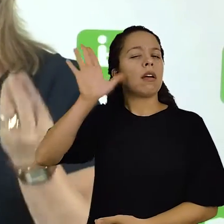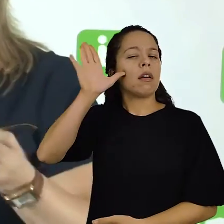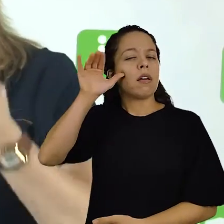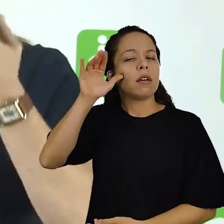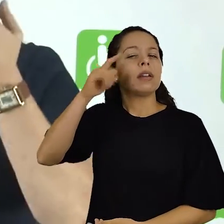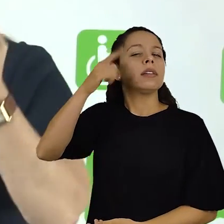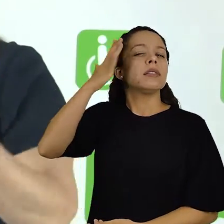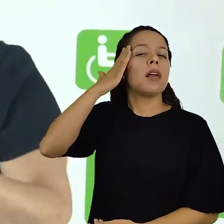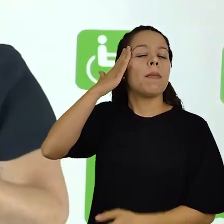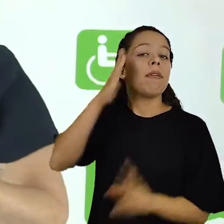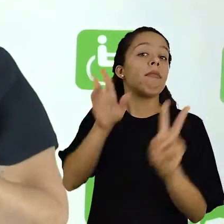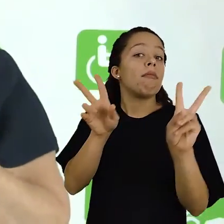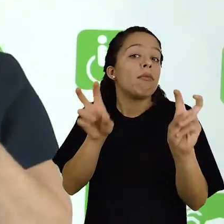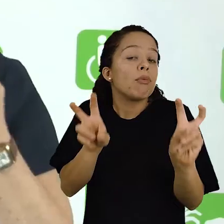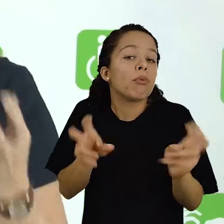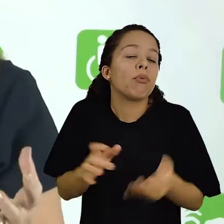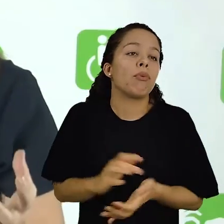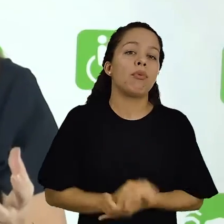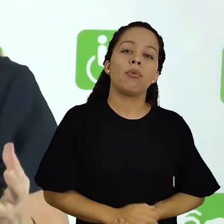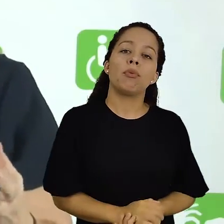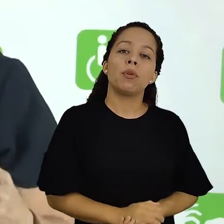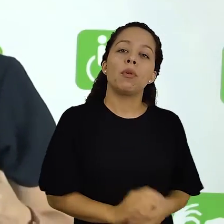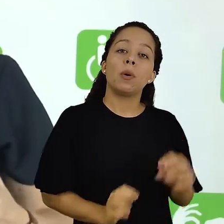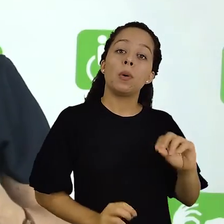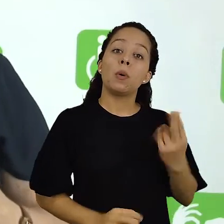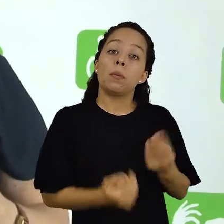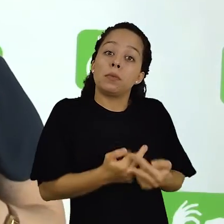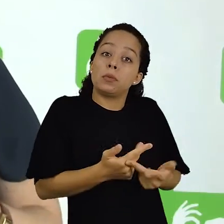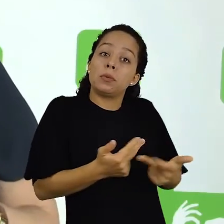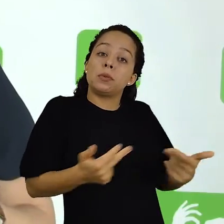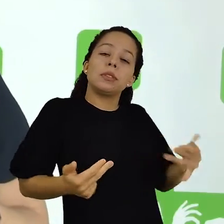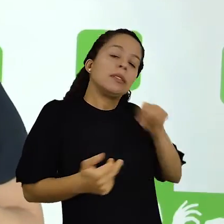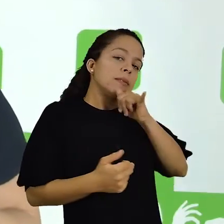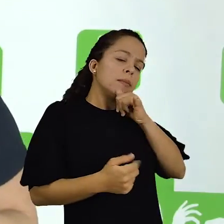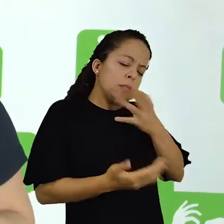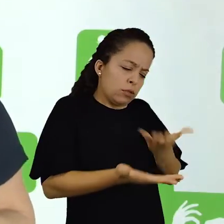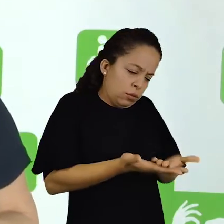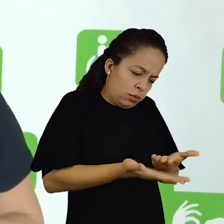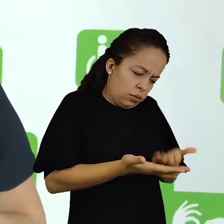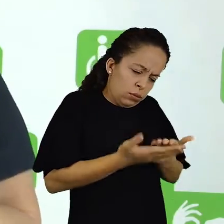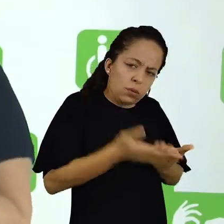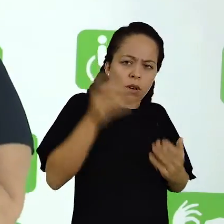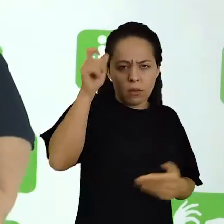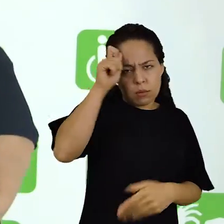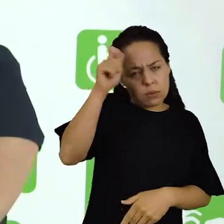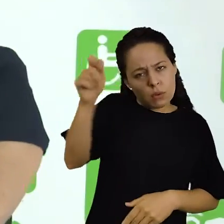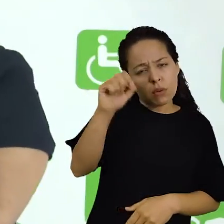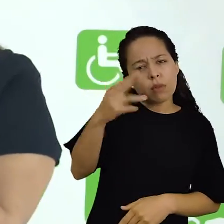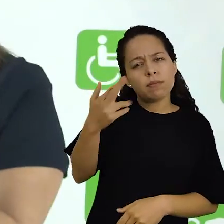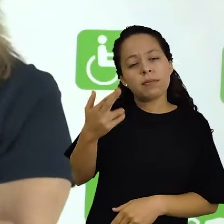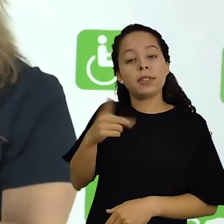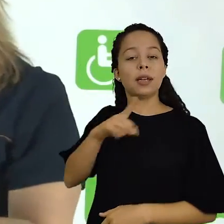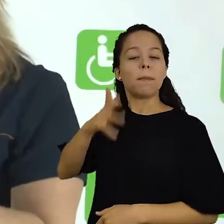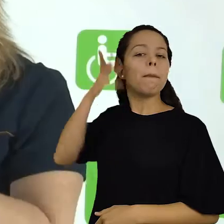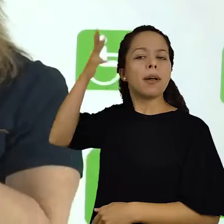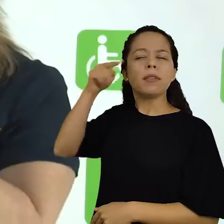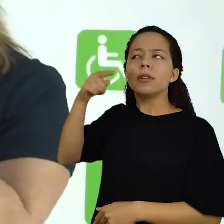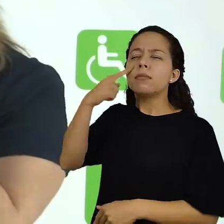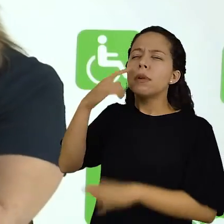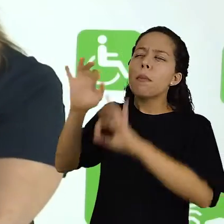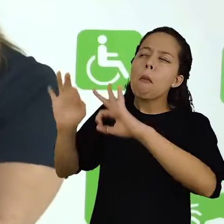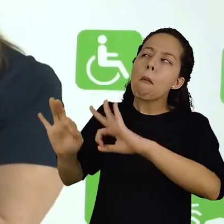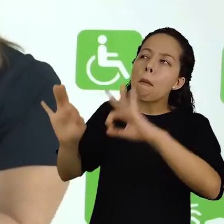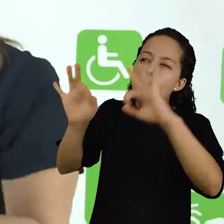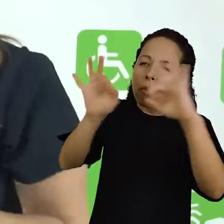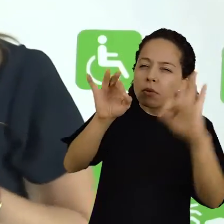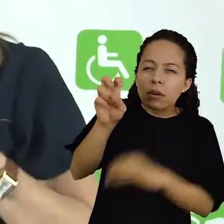curiosidade que você tem sobre um determinado assunto, algo que, ao ler sobre um determinado autor, assistir uma determinada